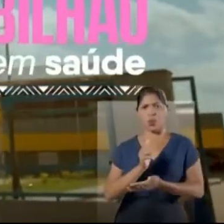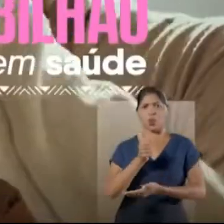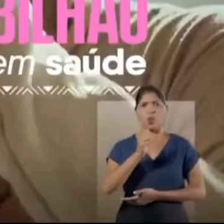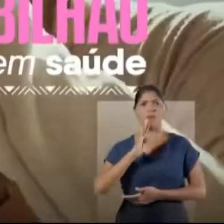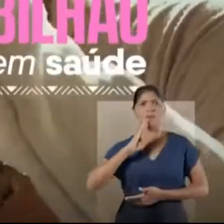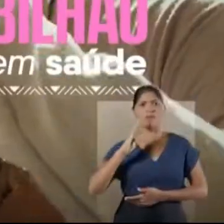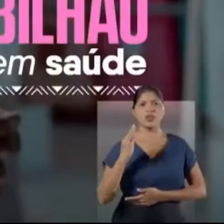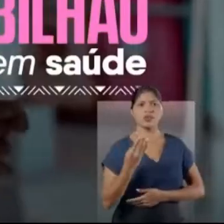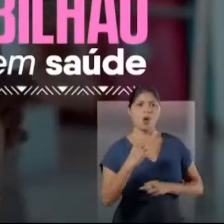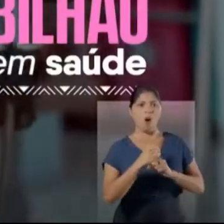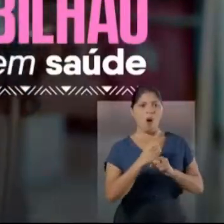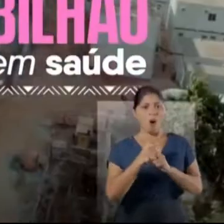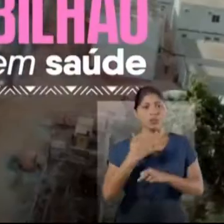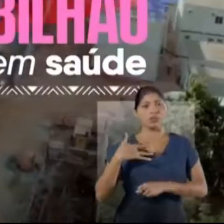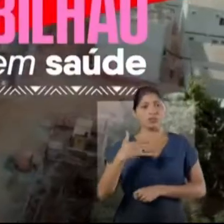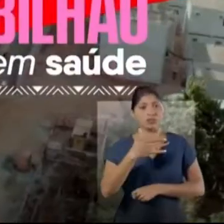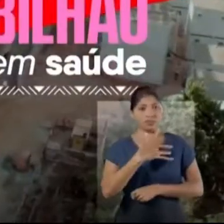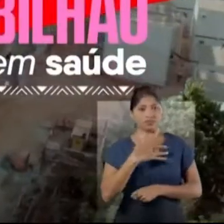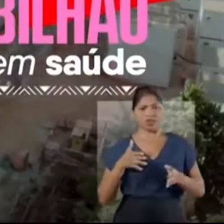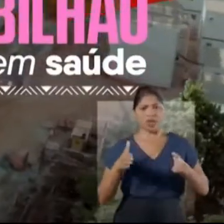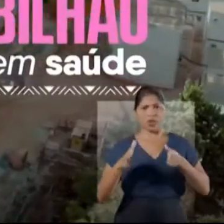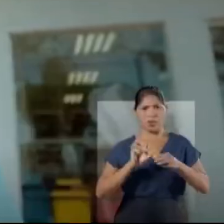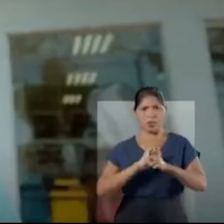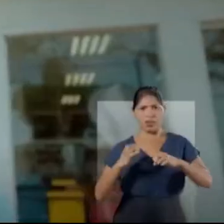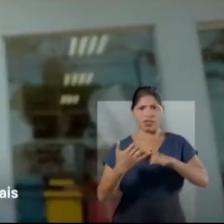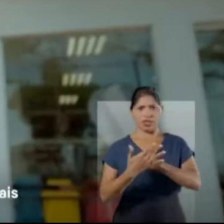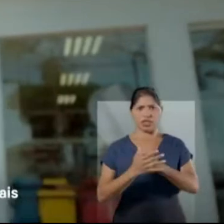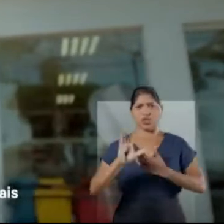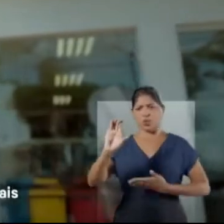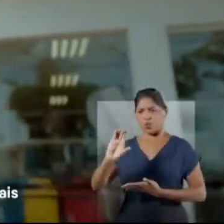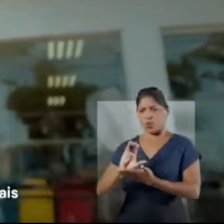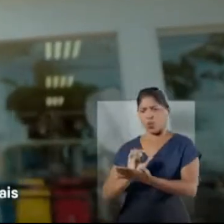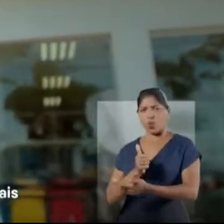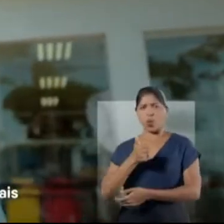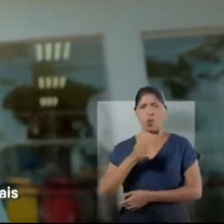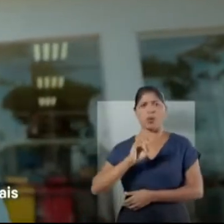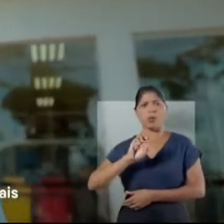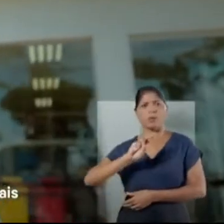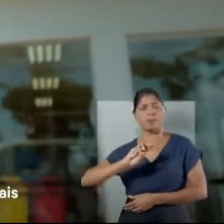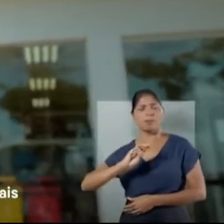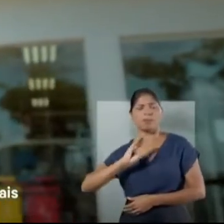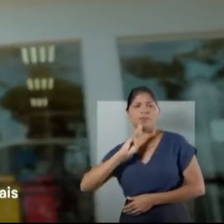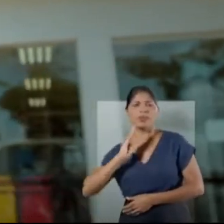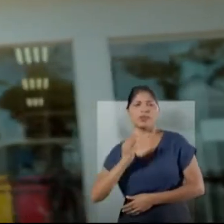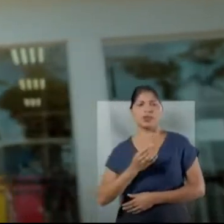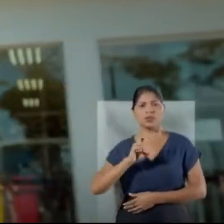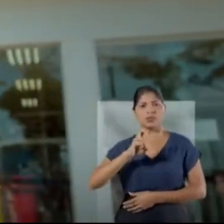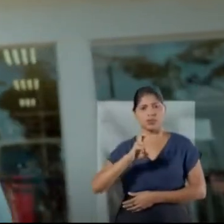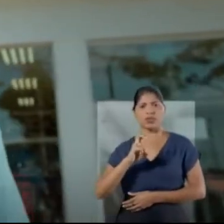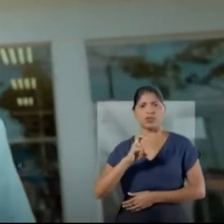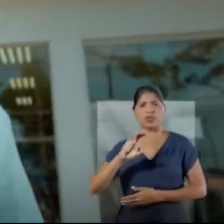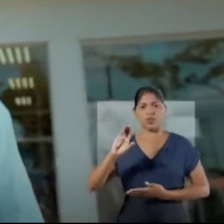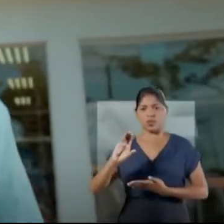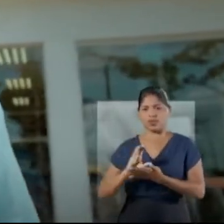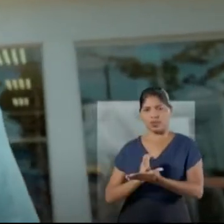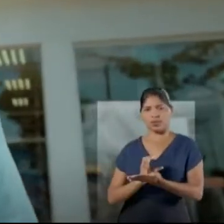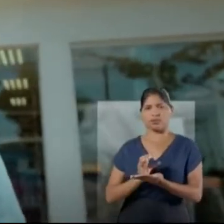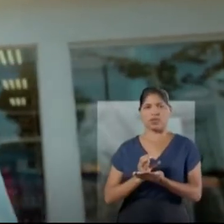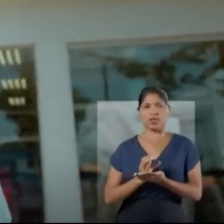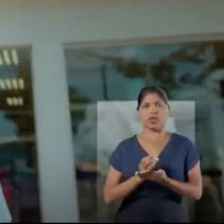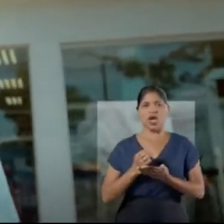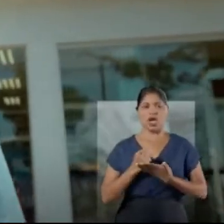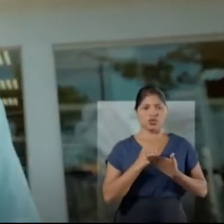de um bilhão de reais em obras de saúde. Na pandemia, investimos mais de um bilhão e meio de reais em auxílios financeiros.